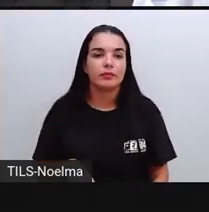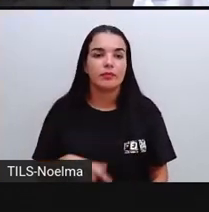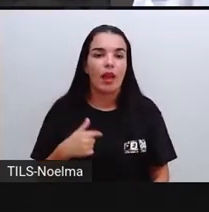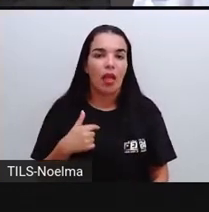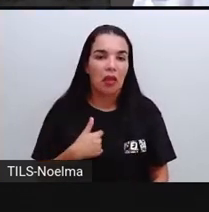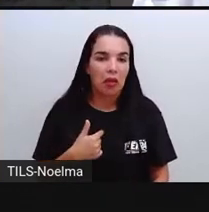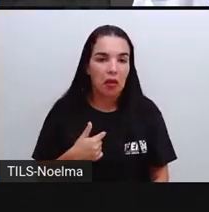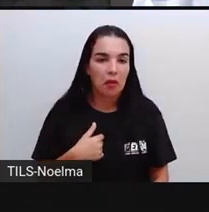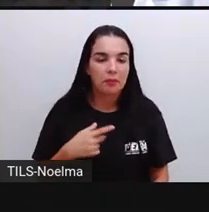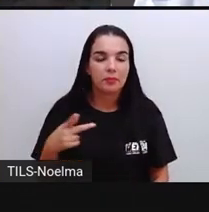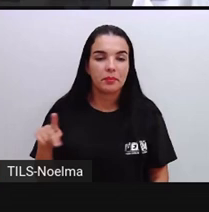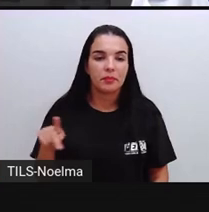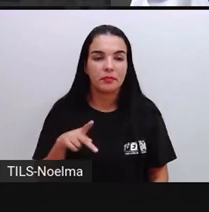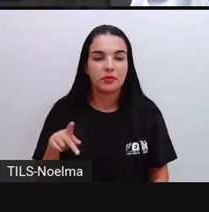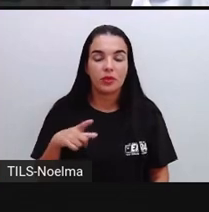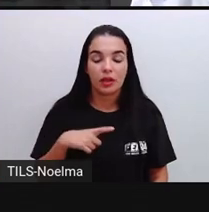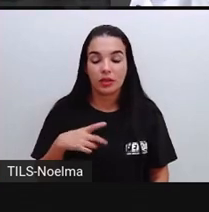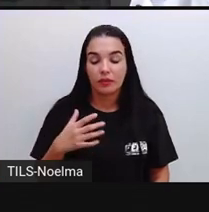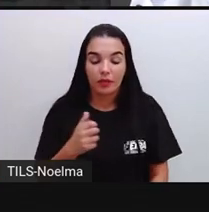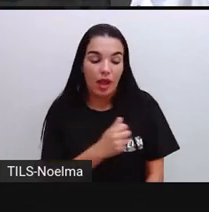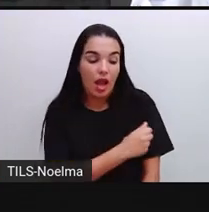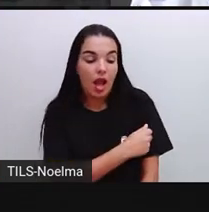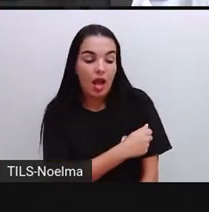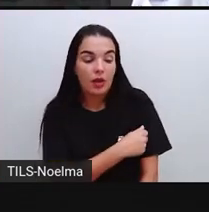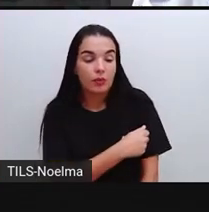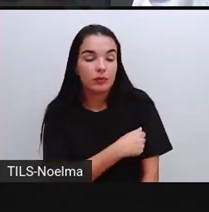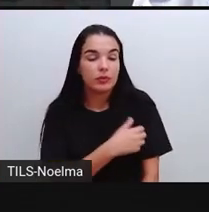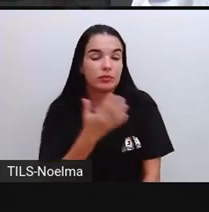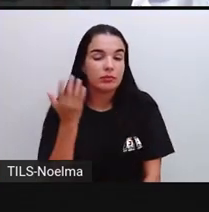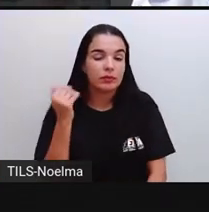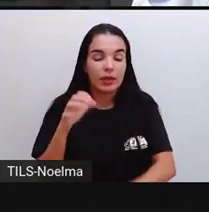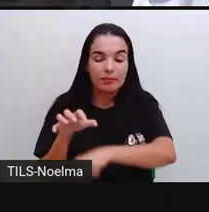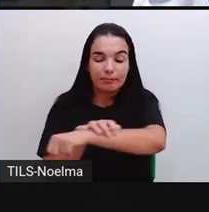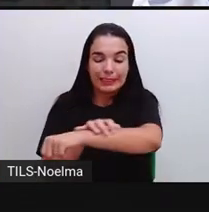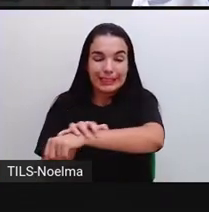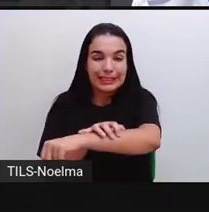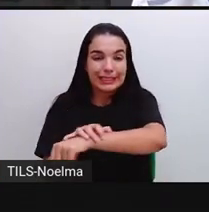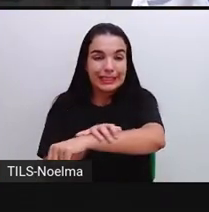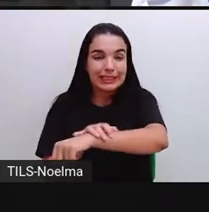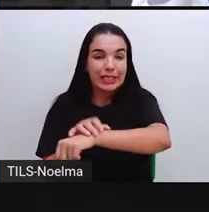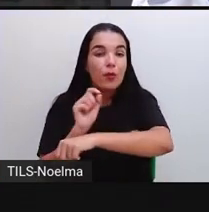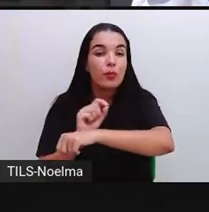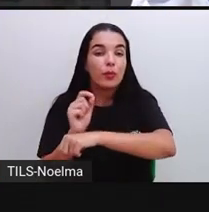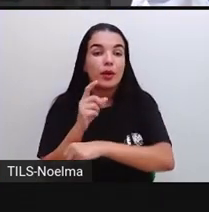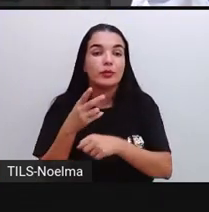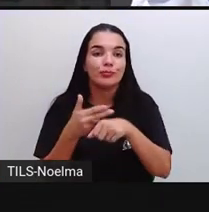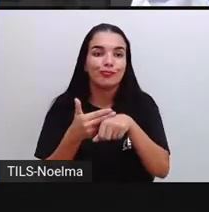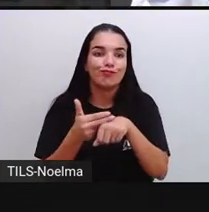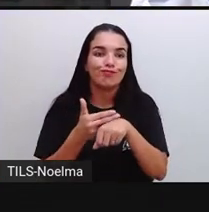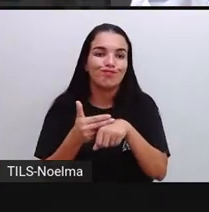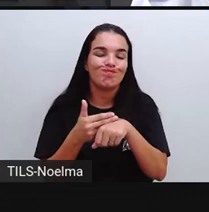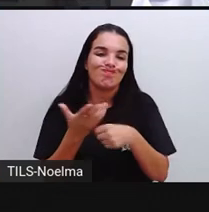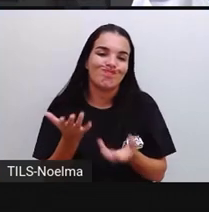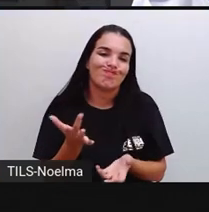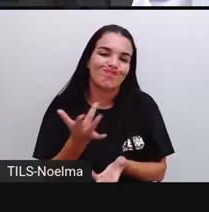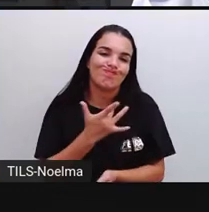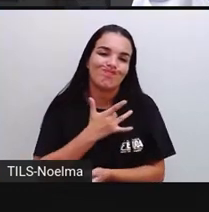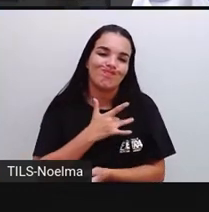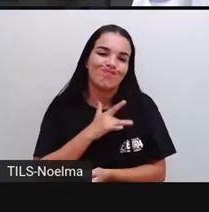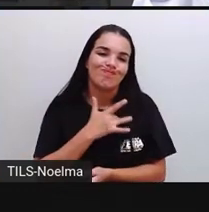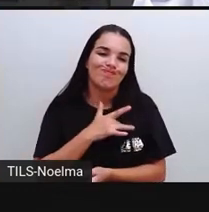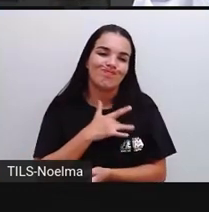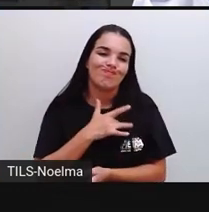ó, uma aluna que tinha alergia a chocolate, tá? Então, quando